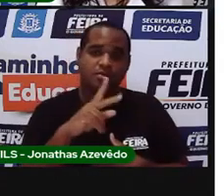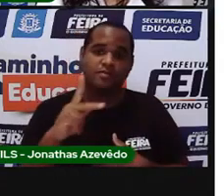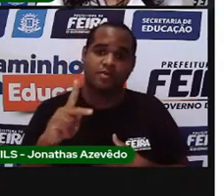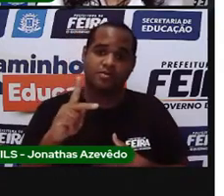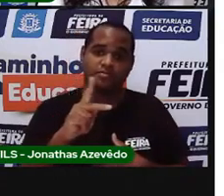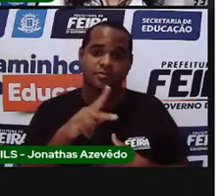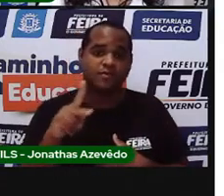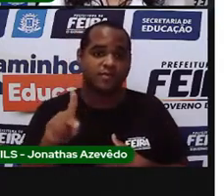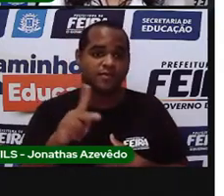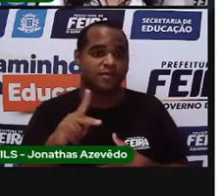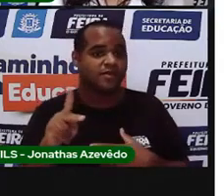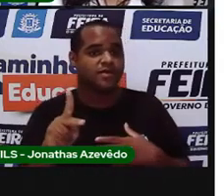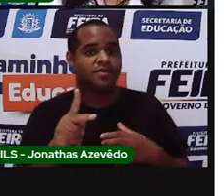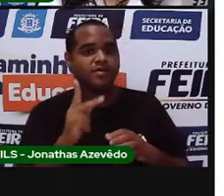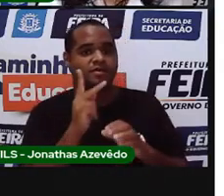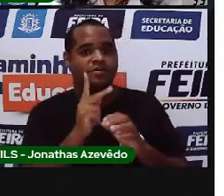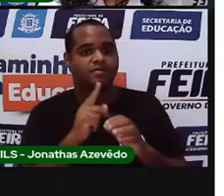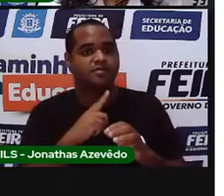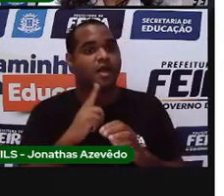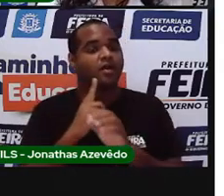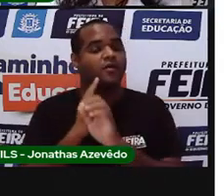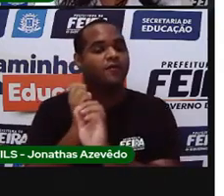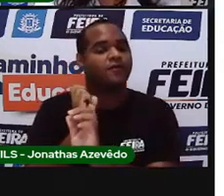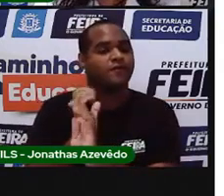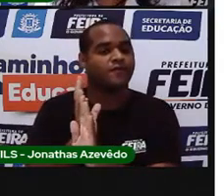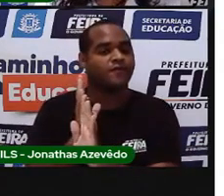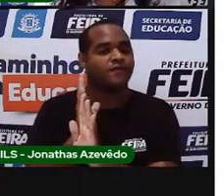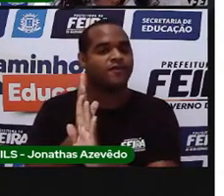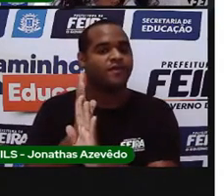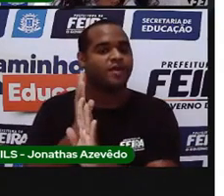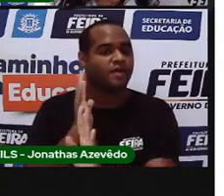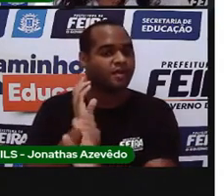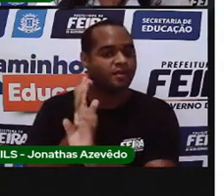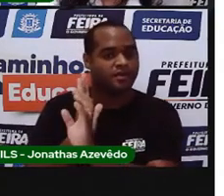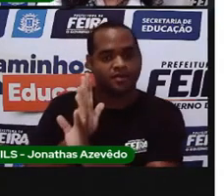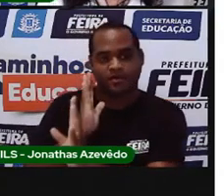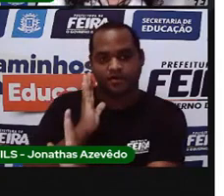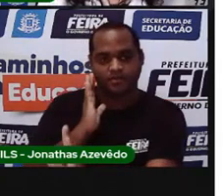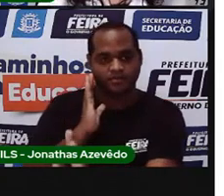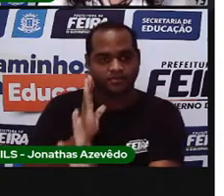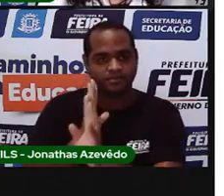professora organizava uma fila.